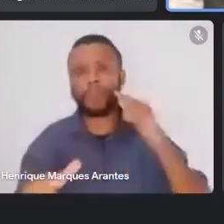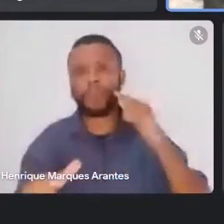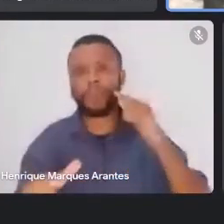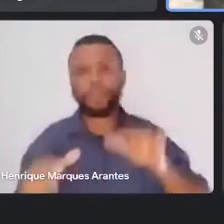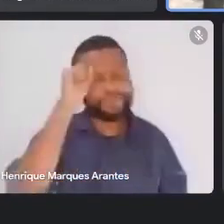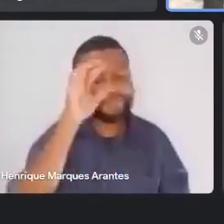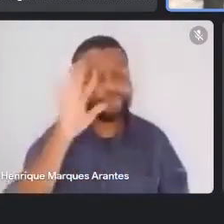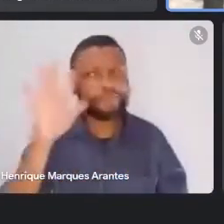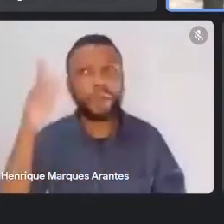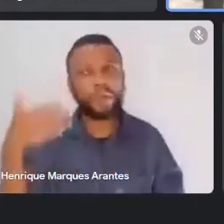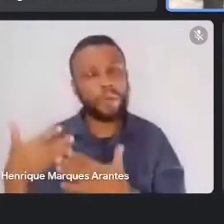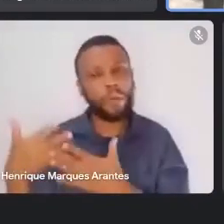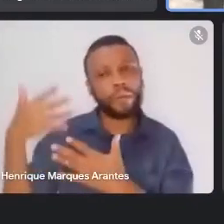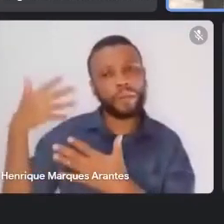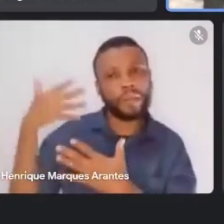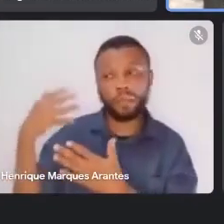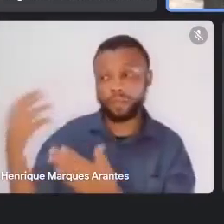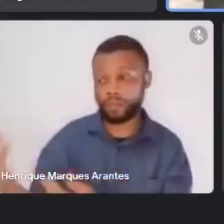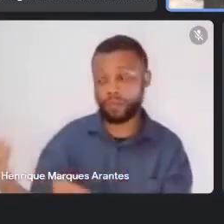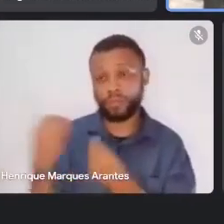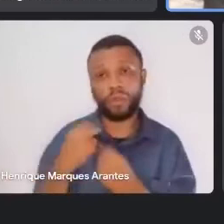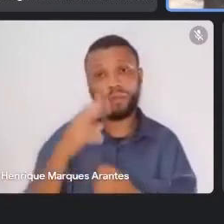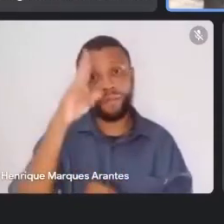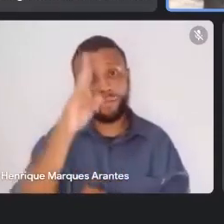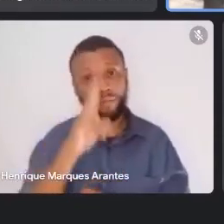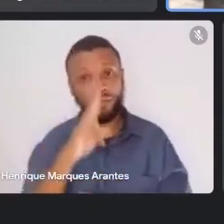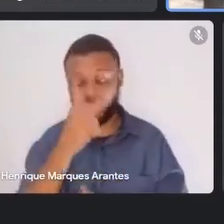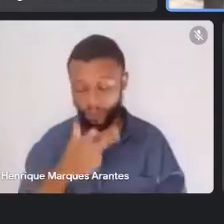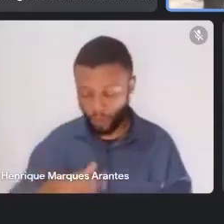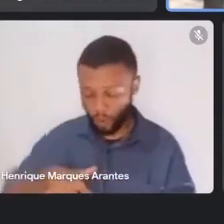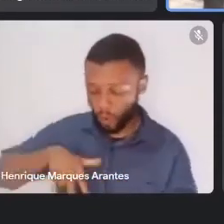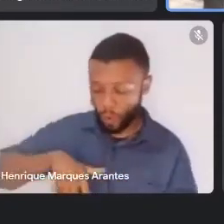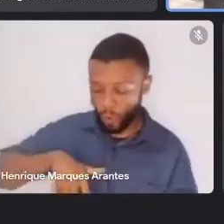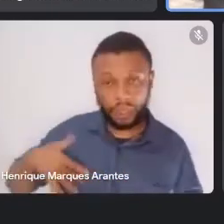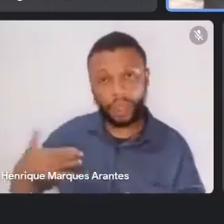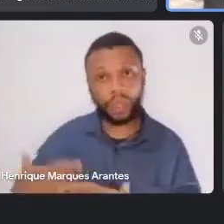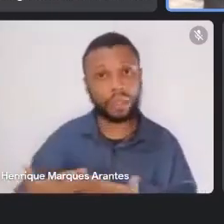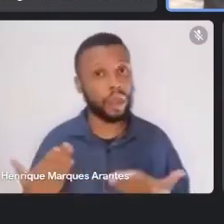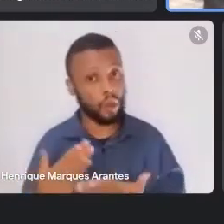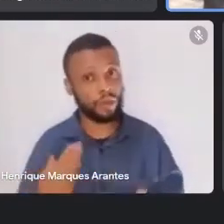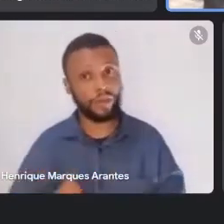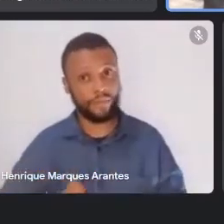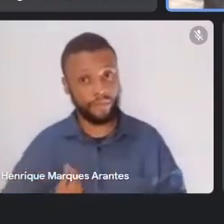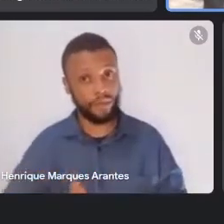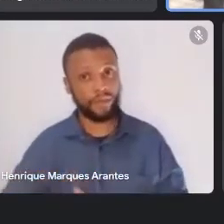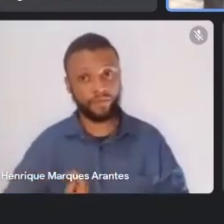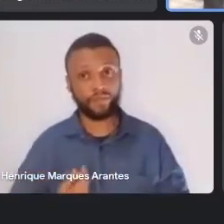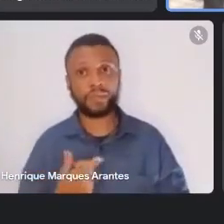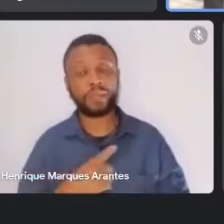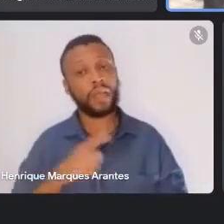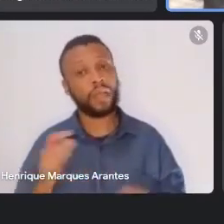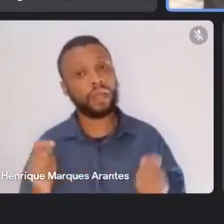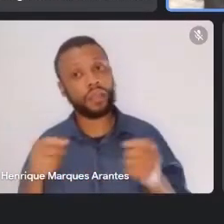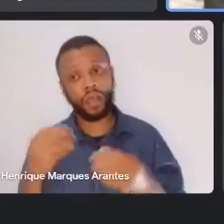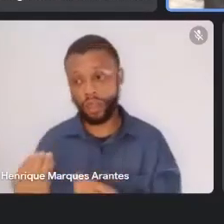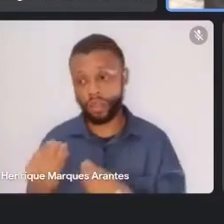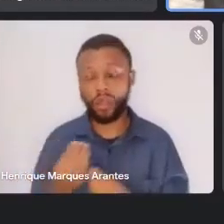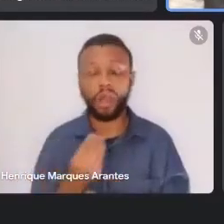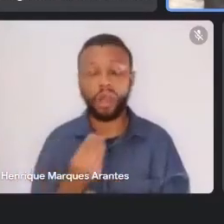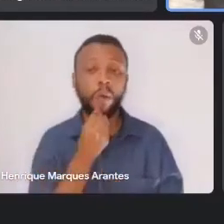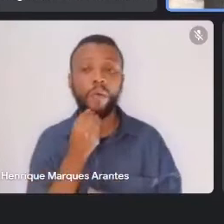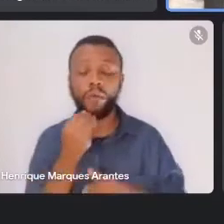deram força para nos manter vivos hoje e estão dando possibilidade de caminharmos